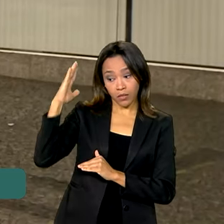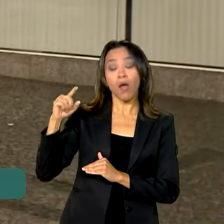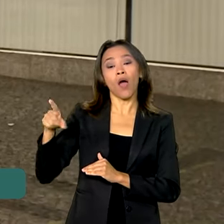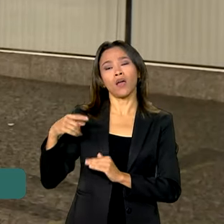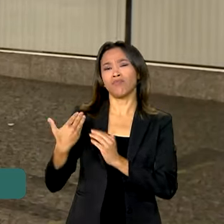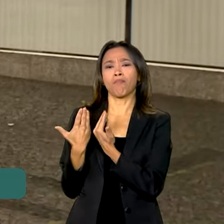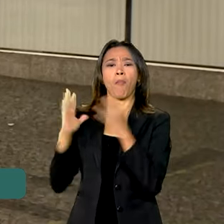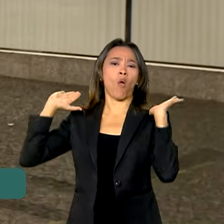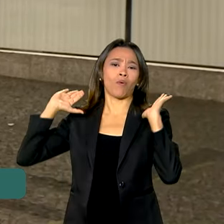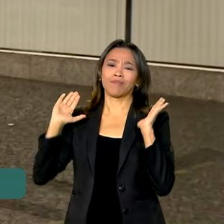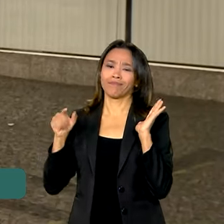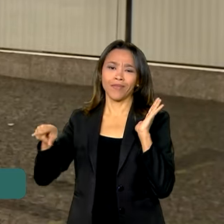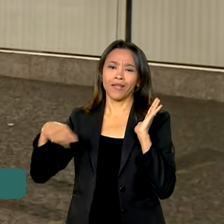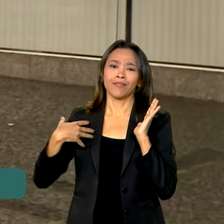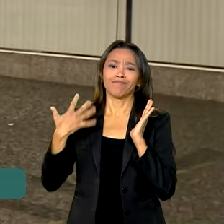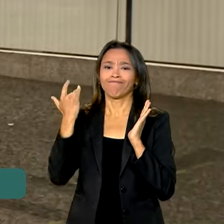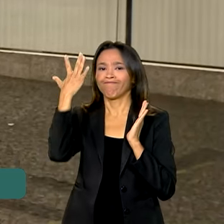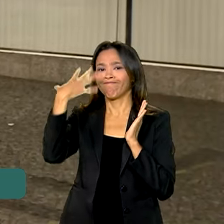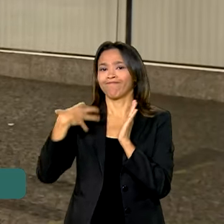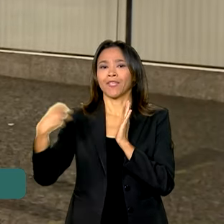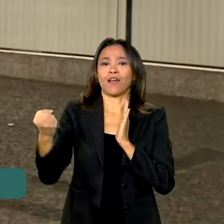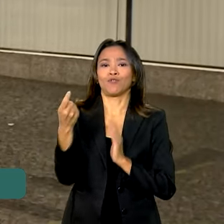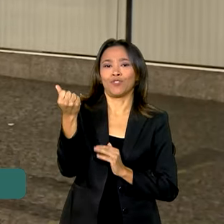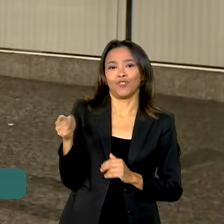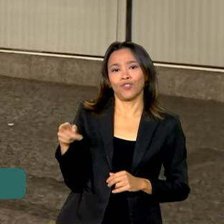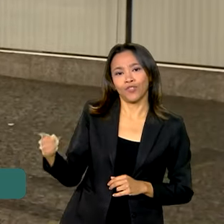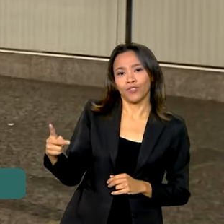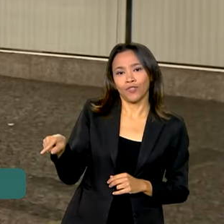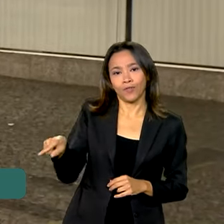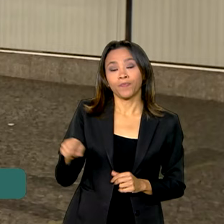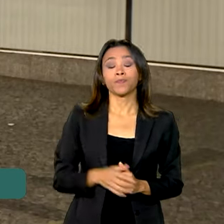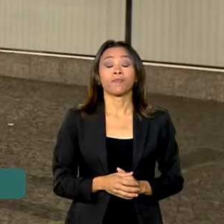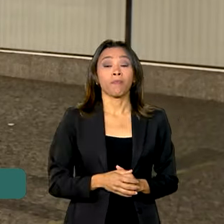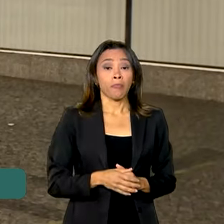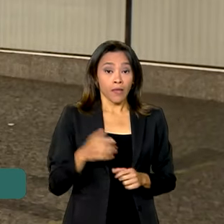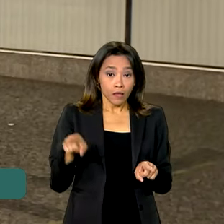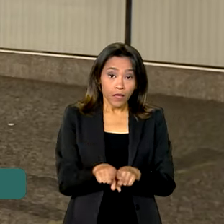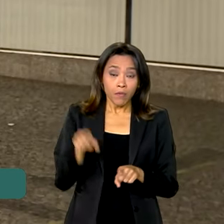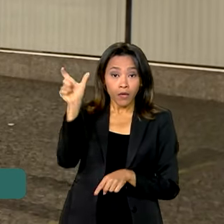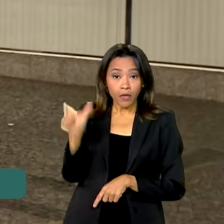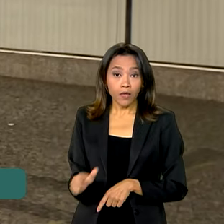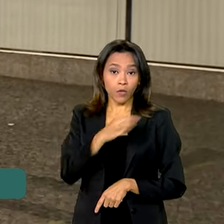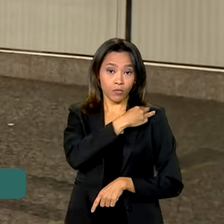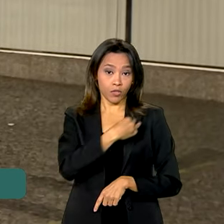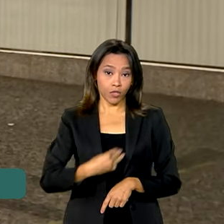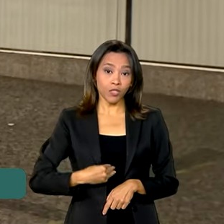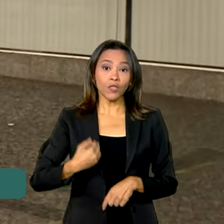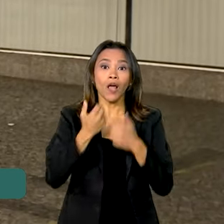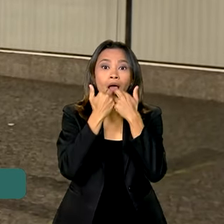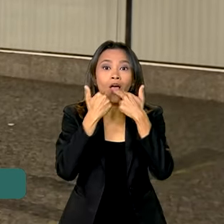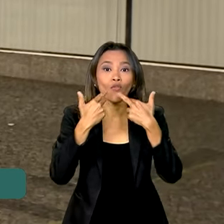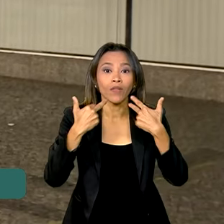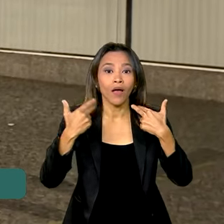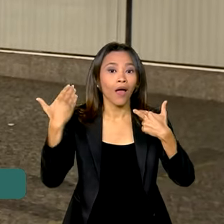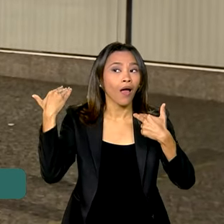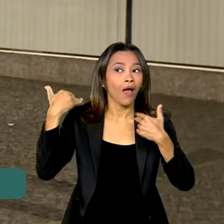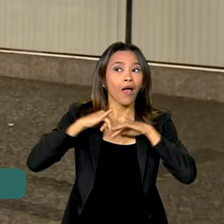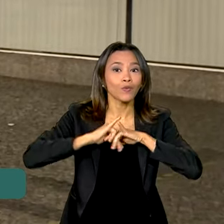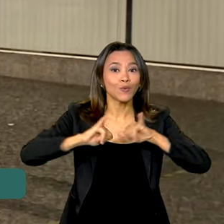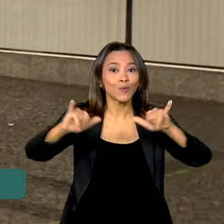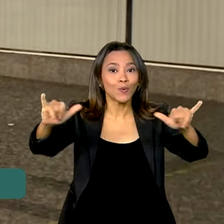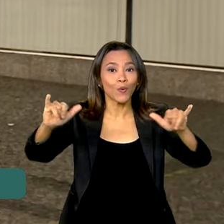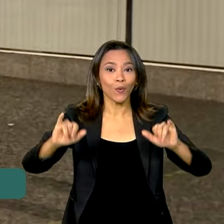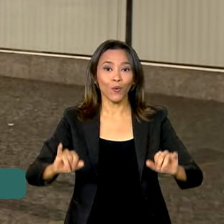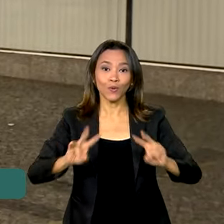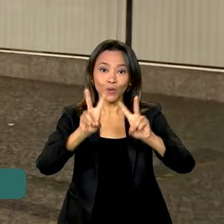desbloqueada. E ontem, Vanessa, nas redes sociais, o ministro da Educação, Camilo Santana, anunciou uma novidade no programa e